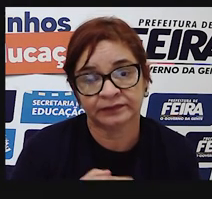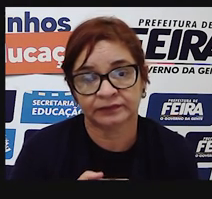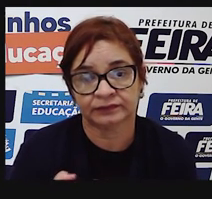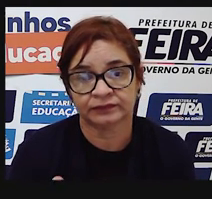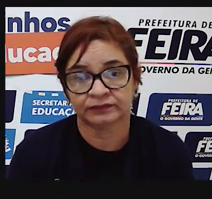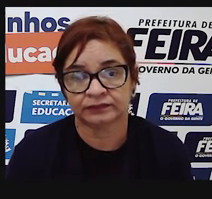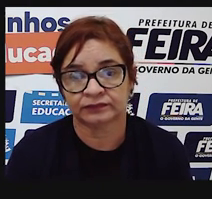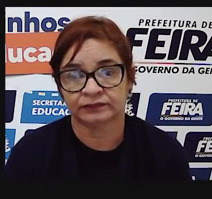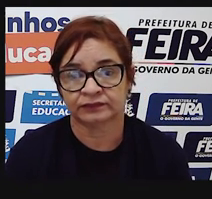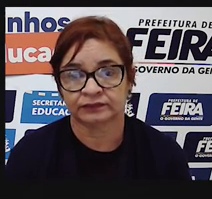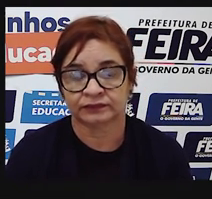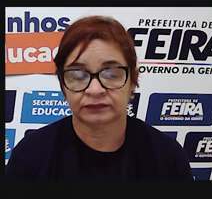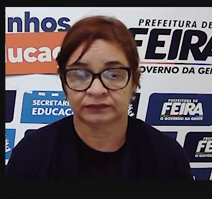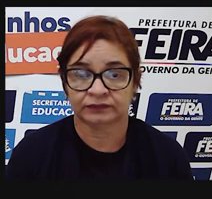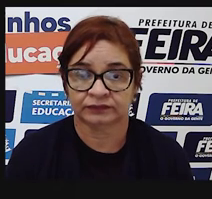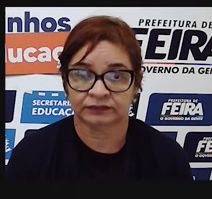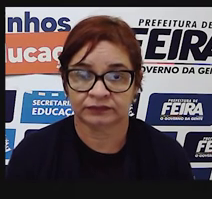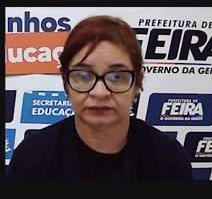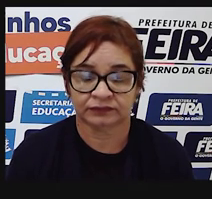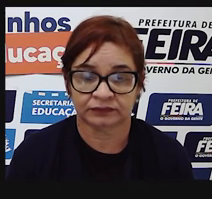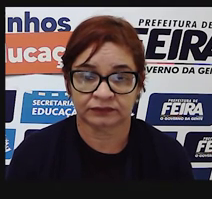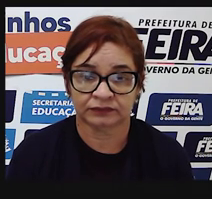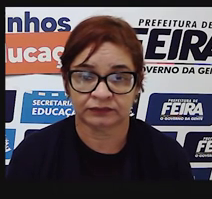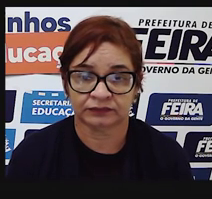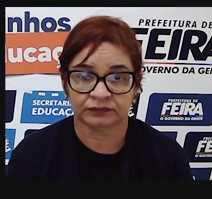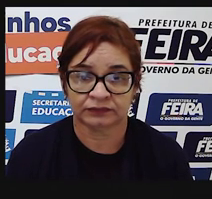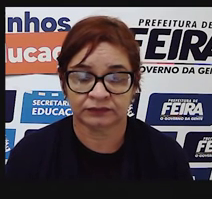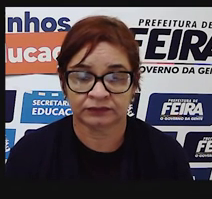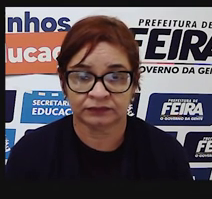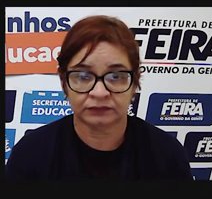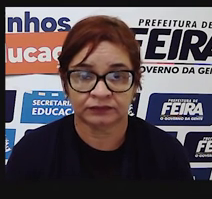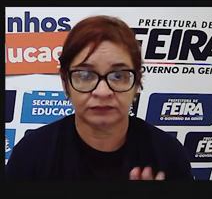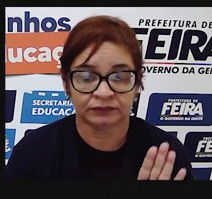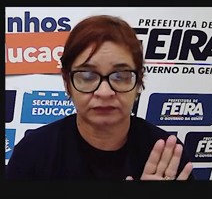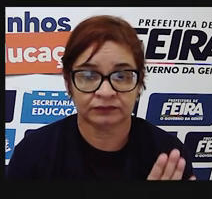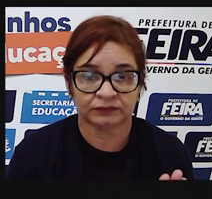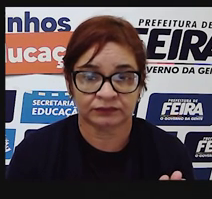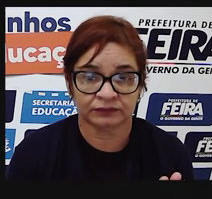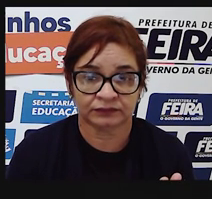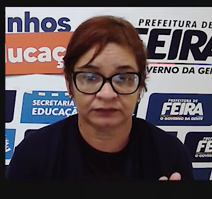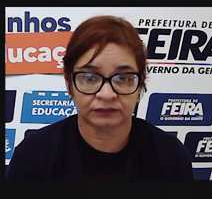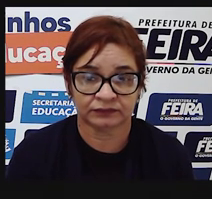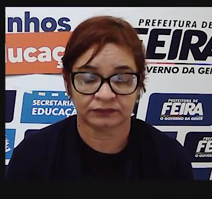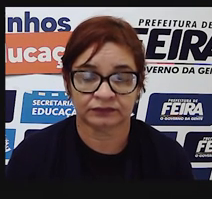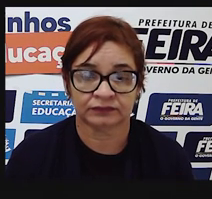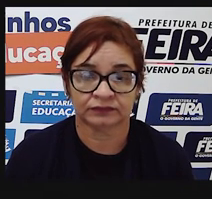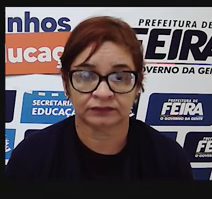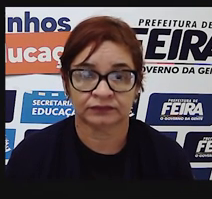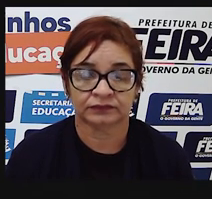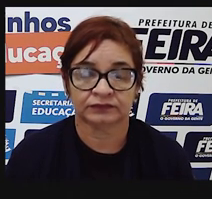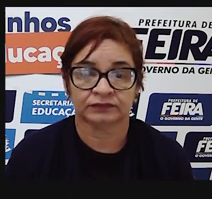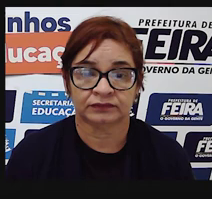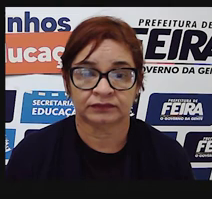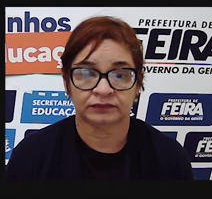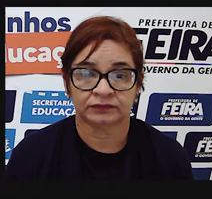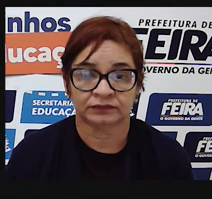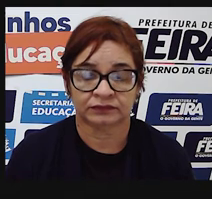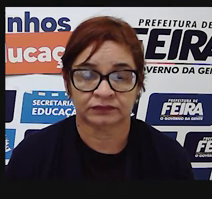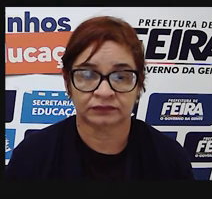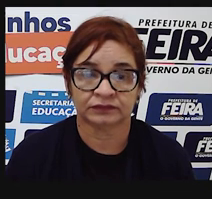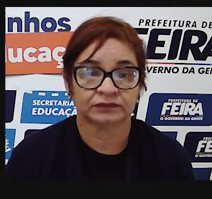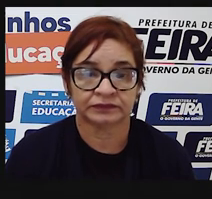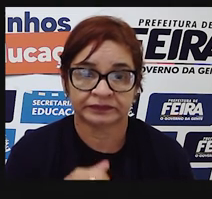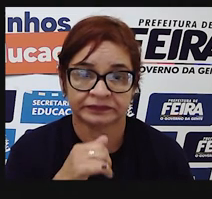Não é assim? Ele também serve para indicar abreviaturas.